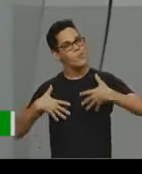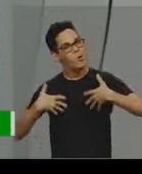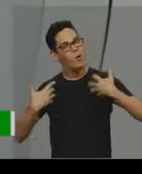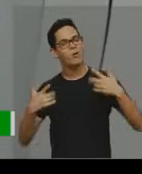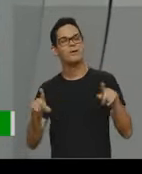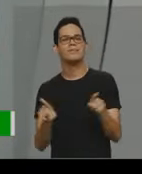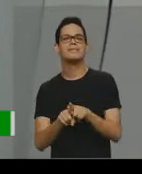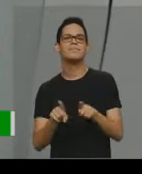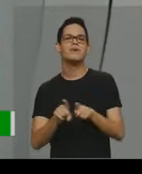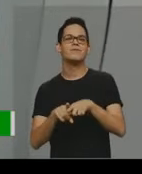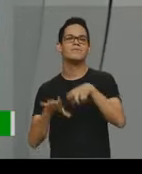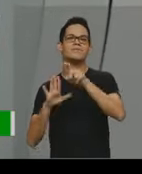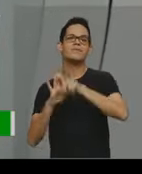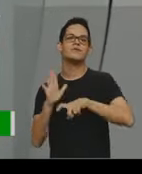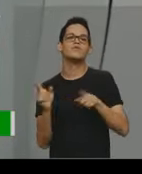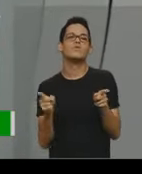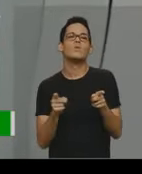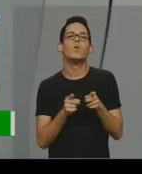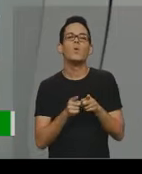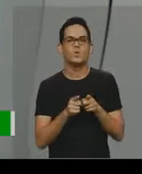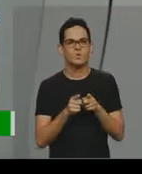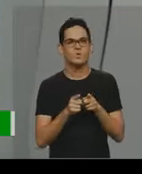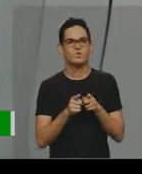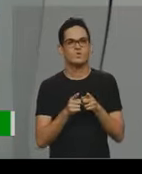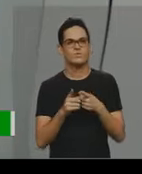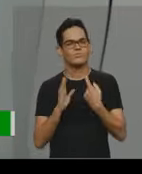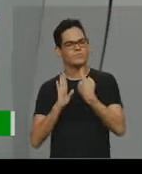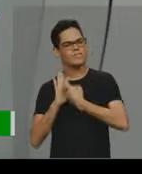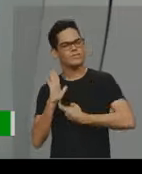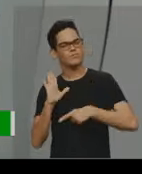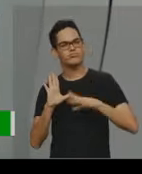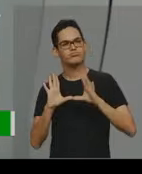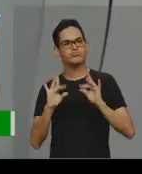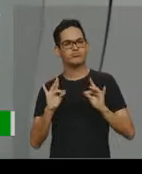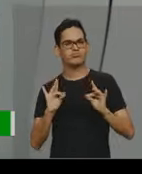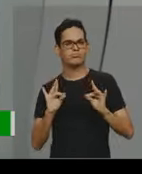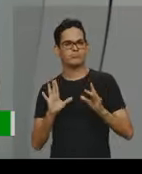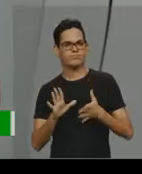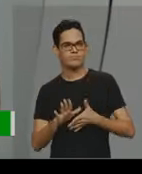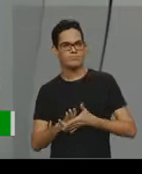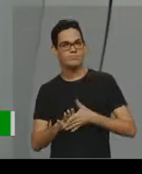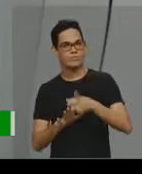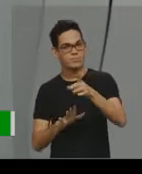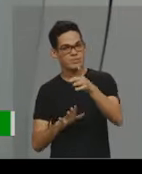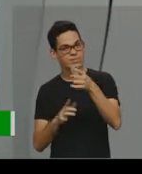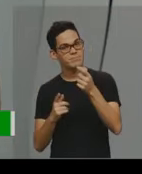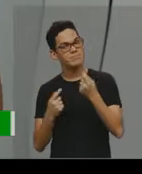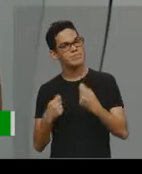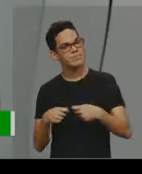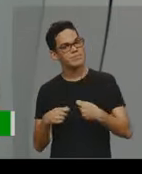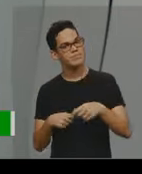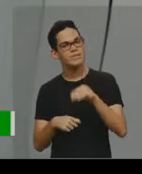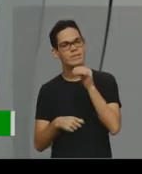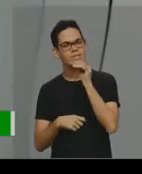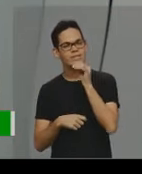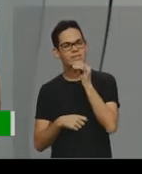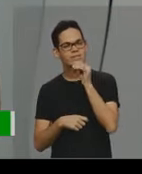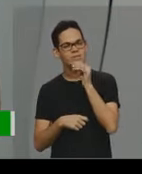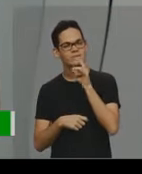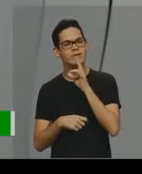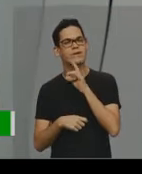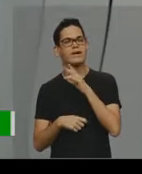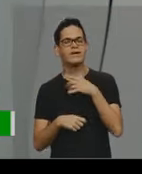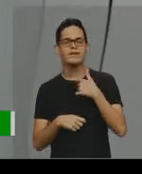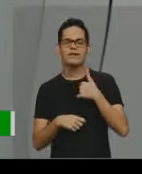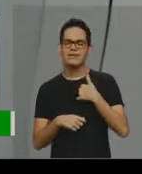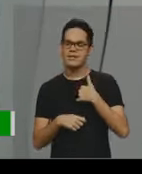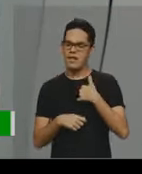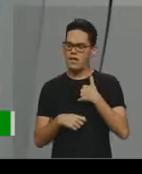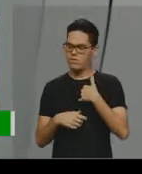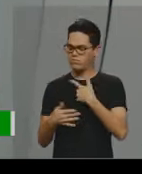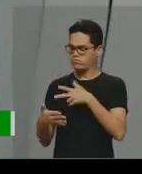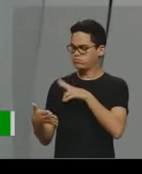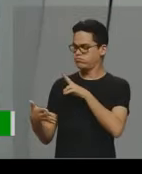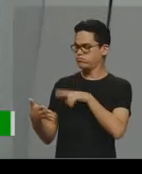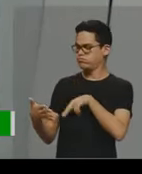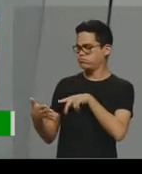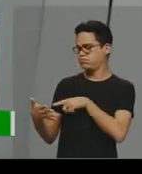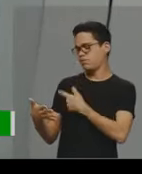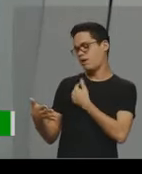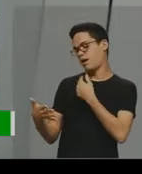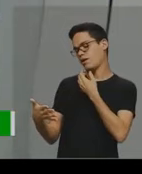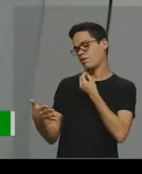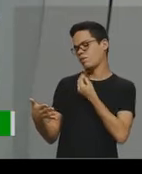e é um texto curto, né, e é o que você falou, a gente tem que utilizar ali do nosso conhecimento para